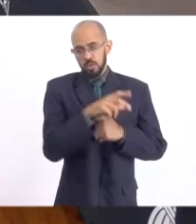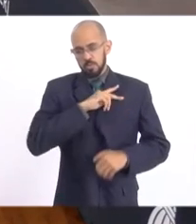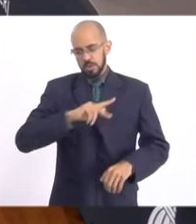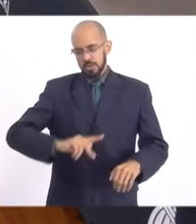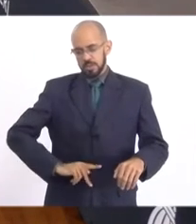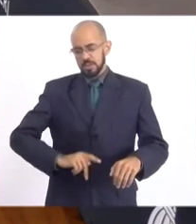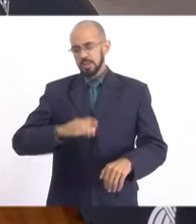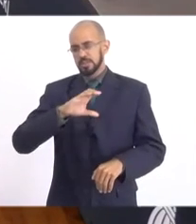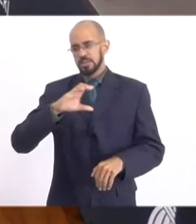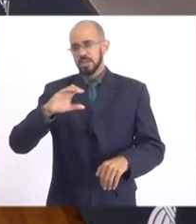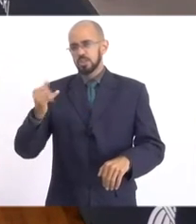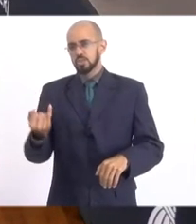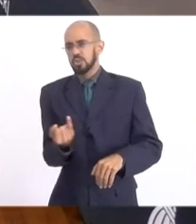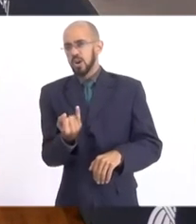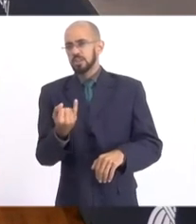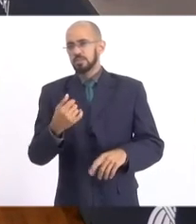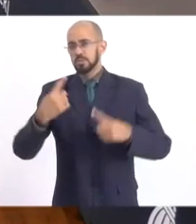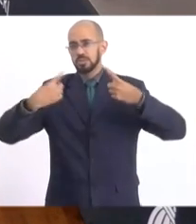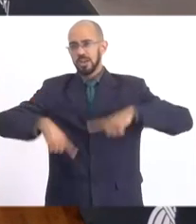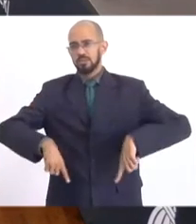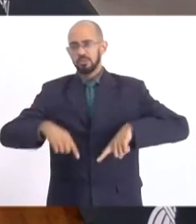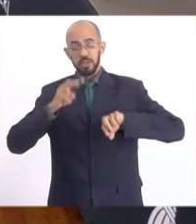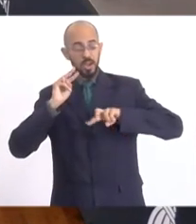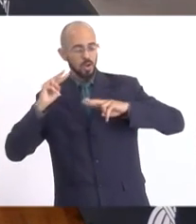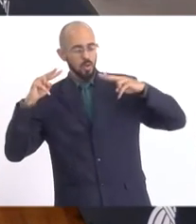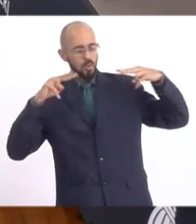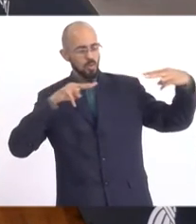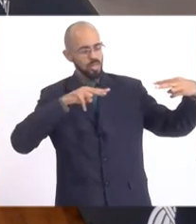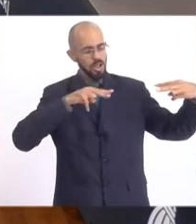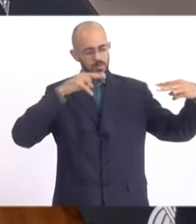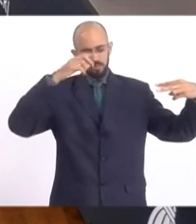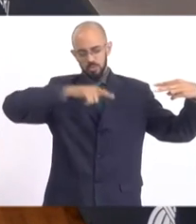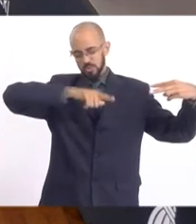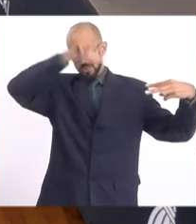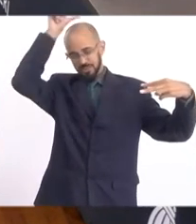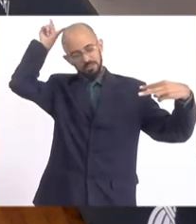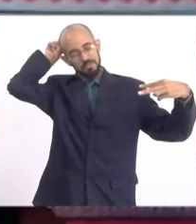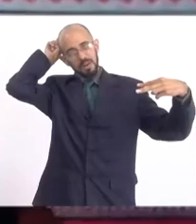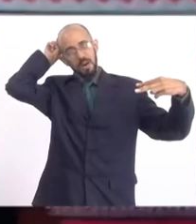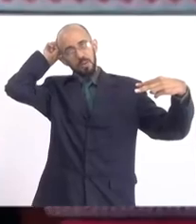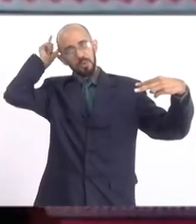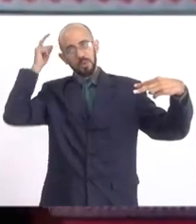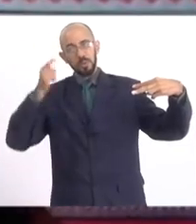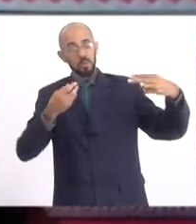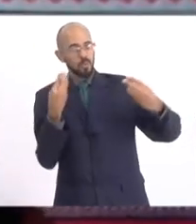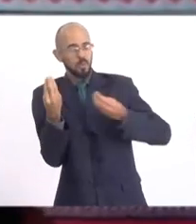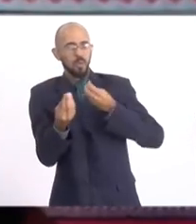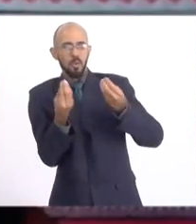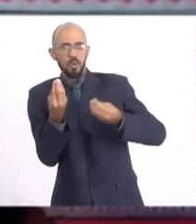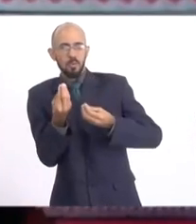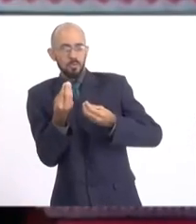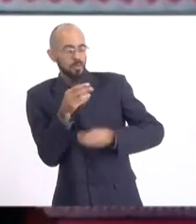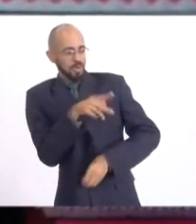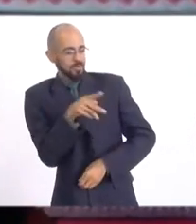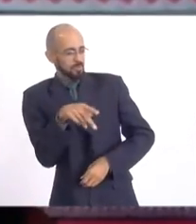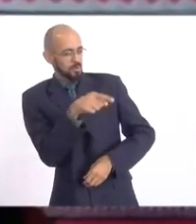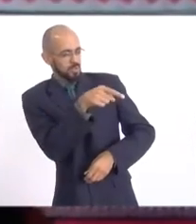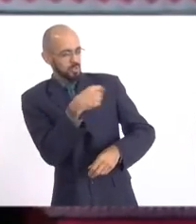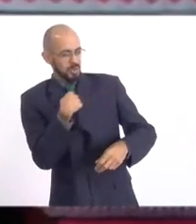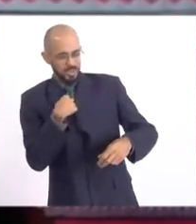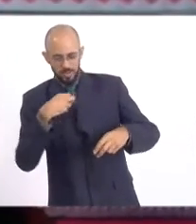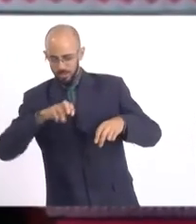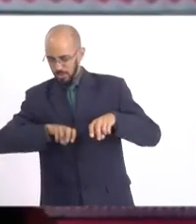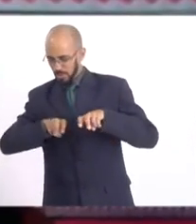sentar nessa cadeira olhando para Luiz Paulo. porque eu estava dizendo, sabe aquela questão de sentar do lado do professor e eu errei, estou lascado.